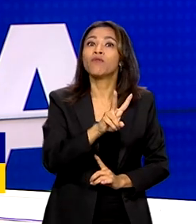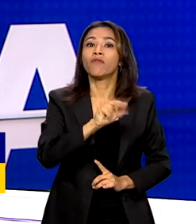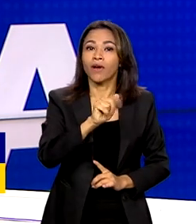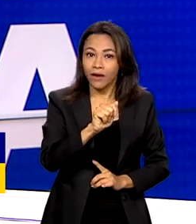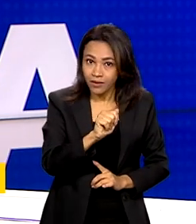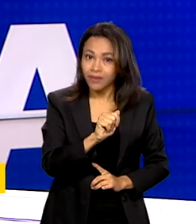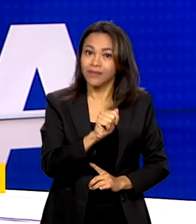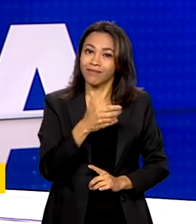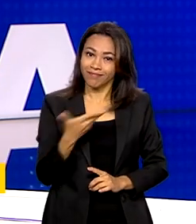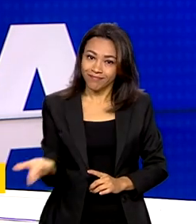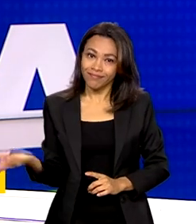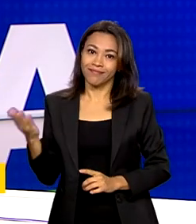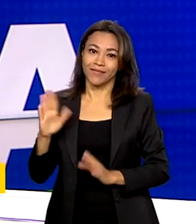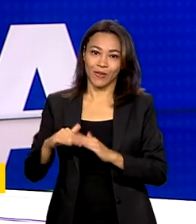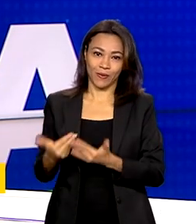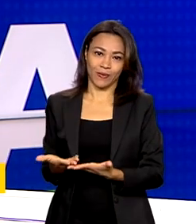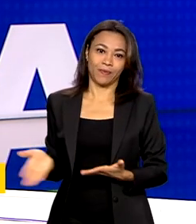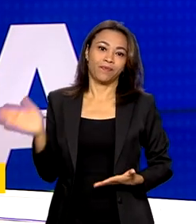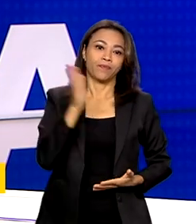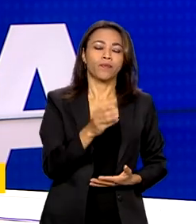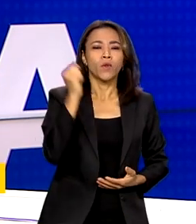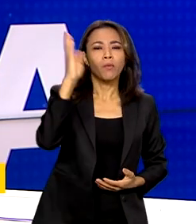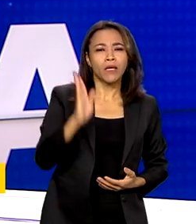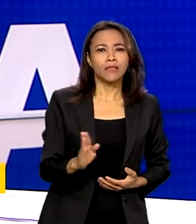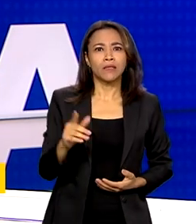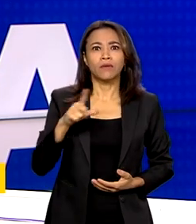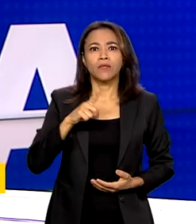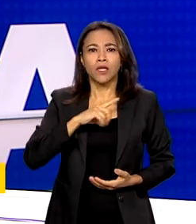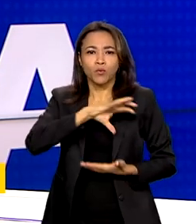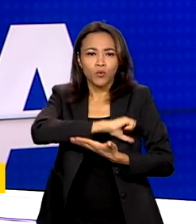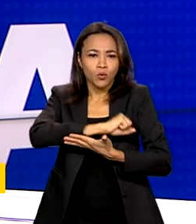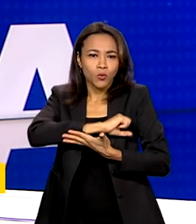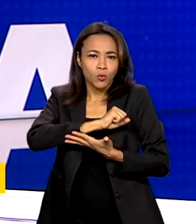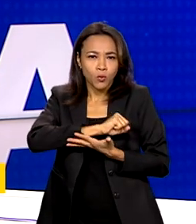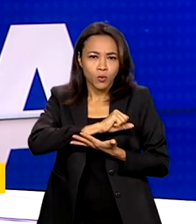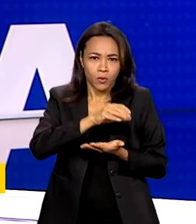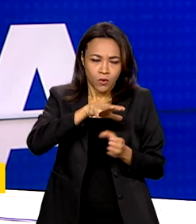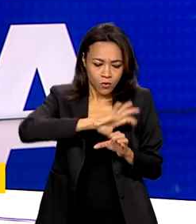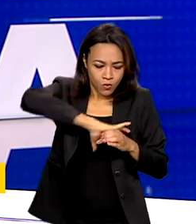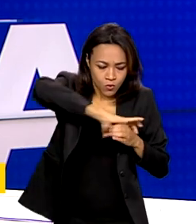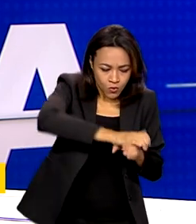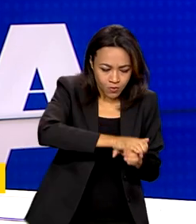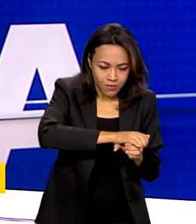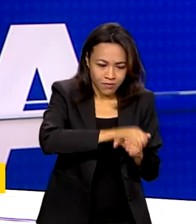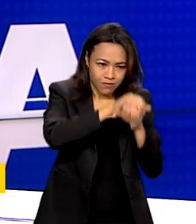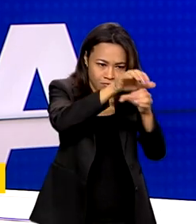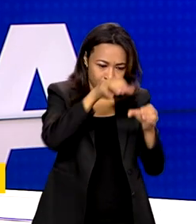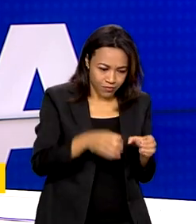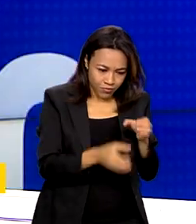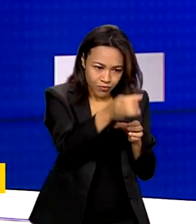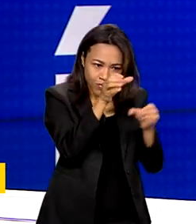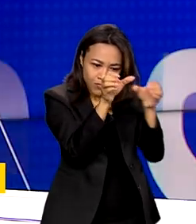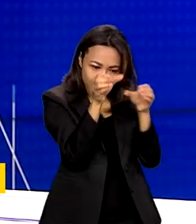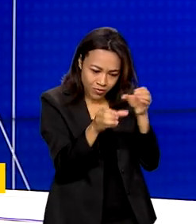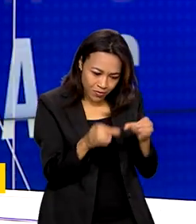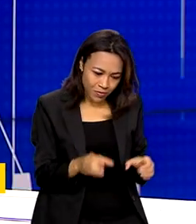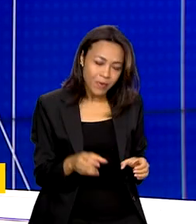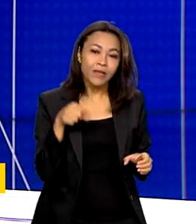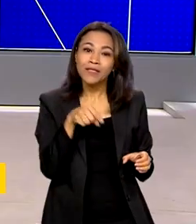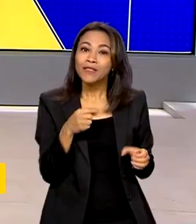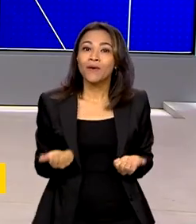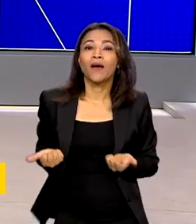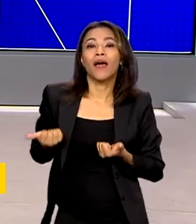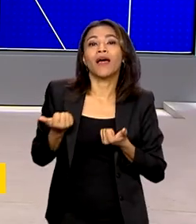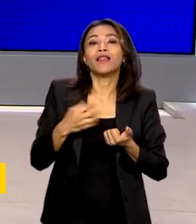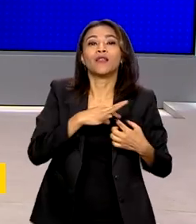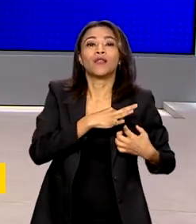O Brasil tem a maior rede de bancos de leite materno do mundo, estrutura que é alimentada por doações. E